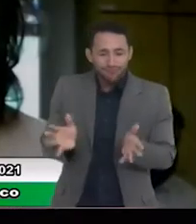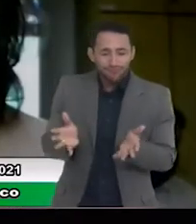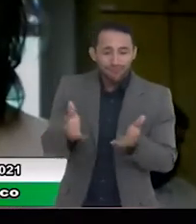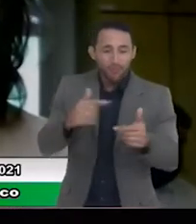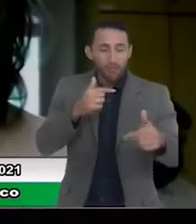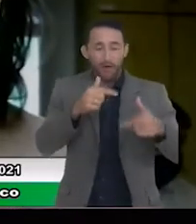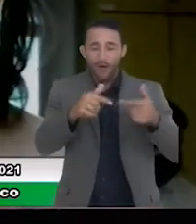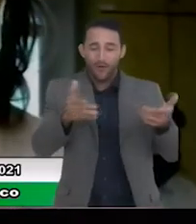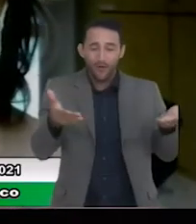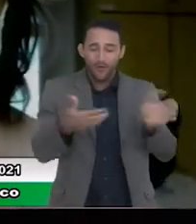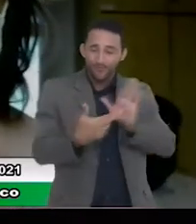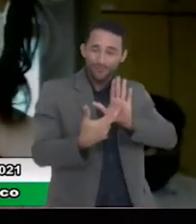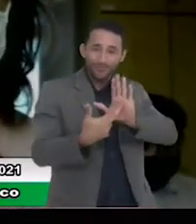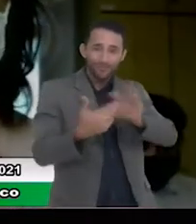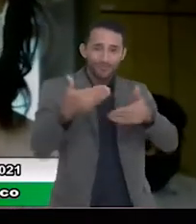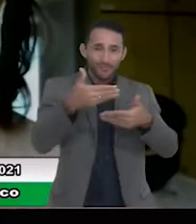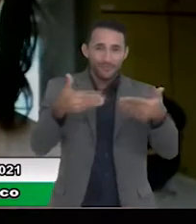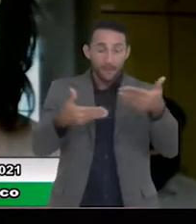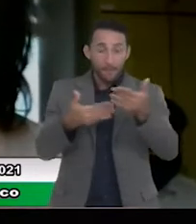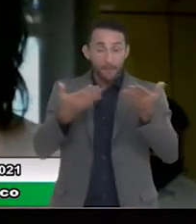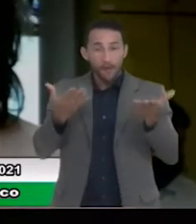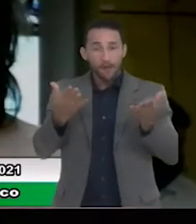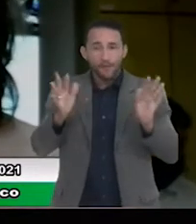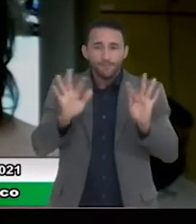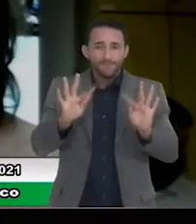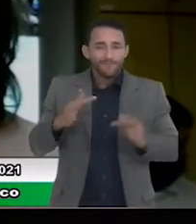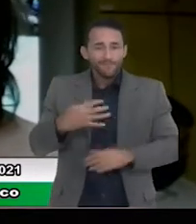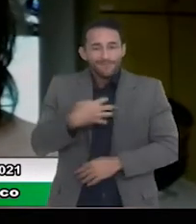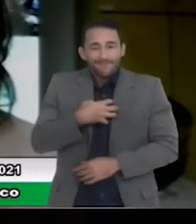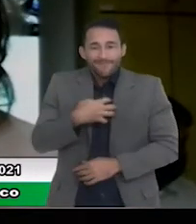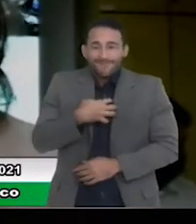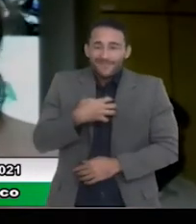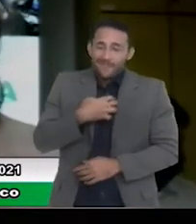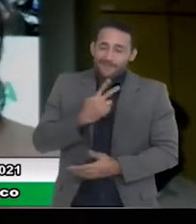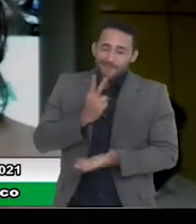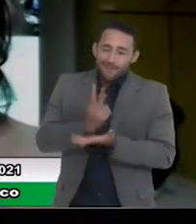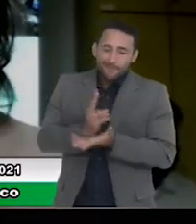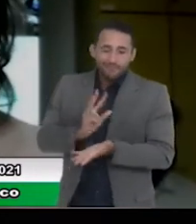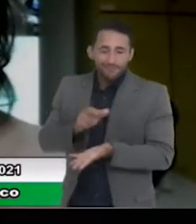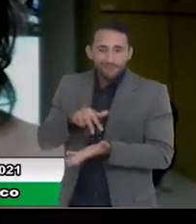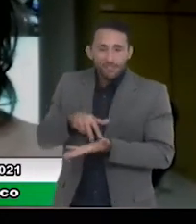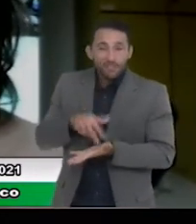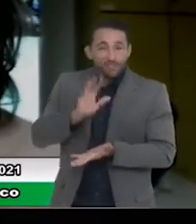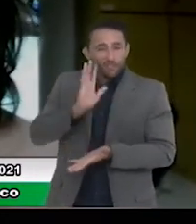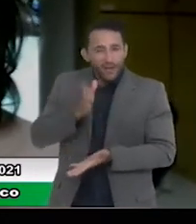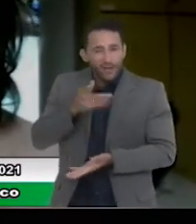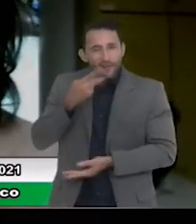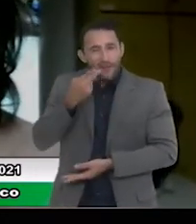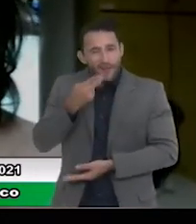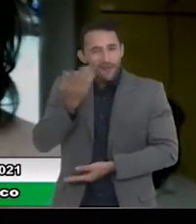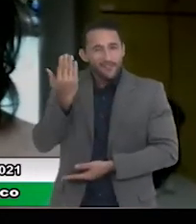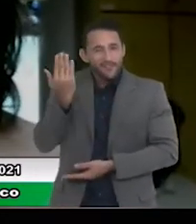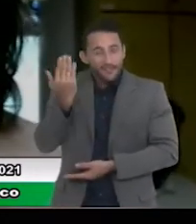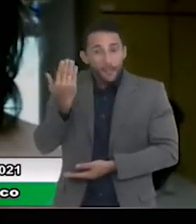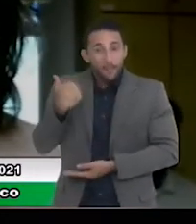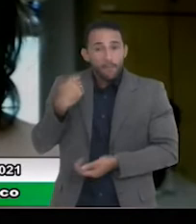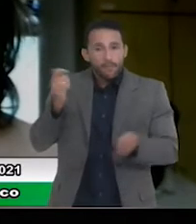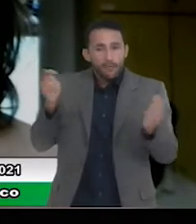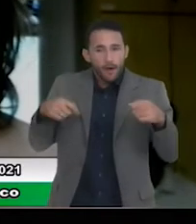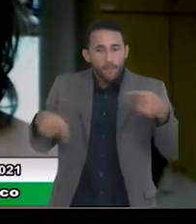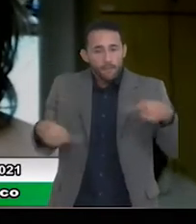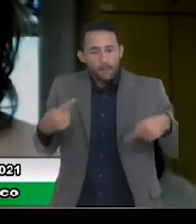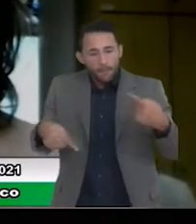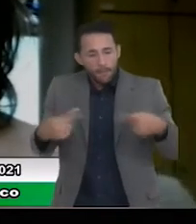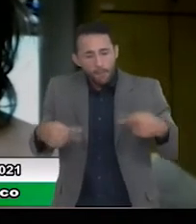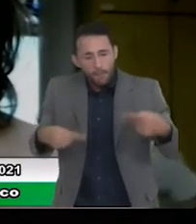está apresentando aqui hoje. Para mim é uma alegria sempre estar aqui, claro, como eu já disse, de poder estar discutindo com o povo de